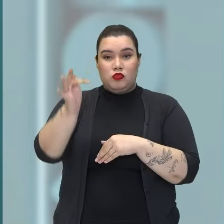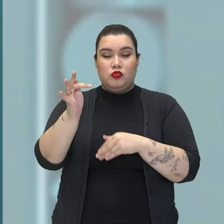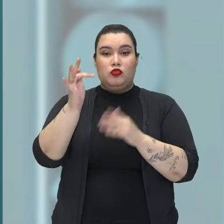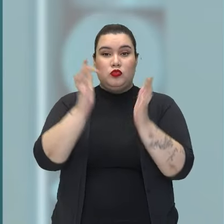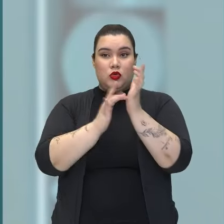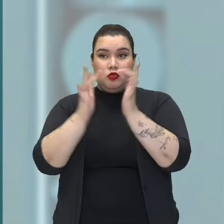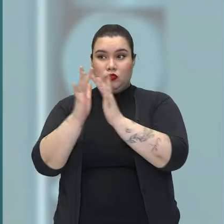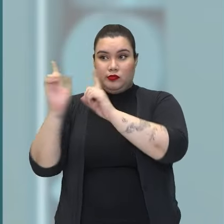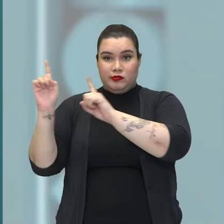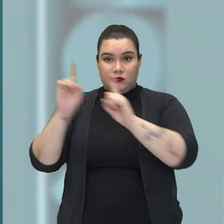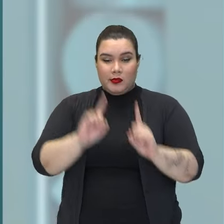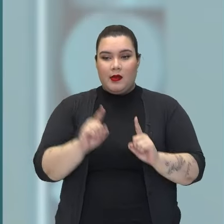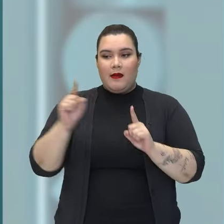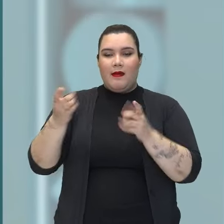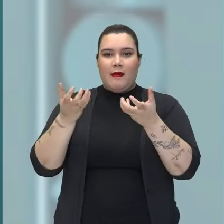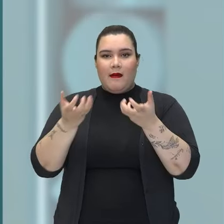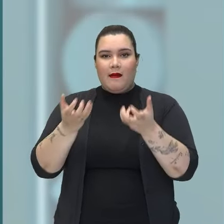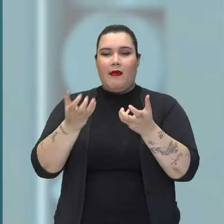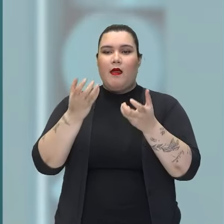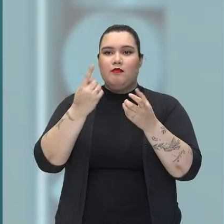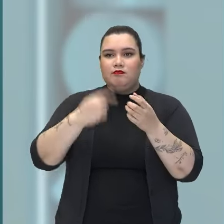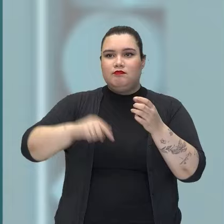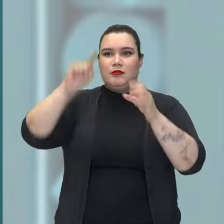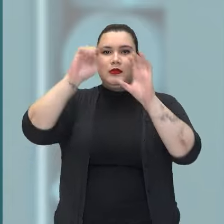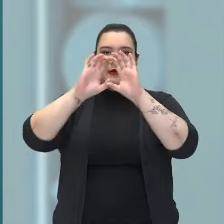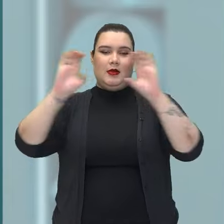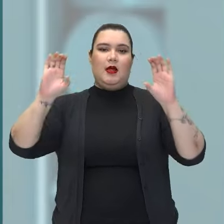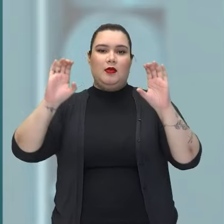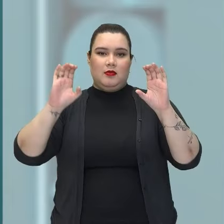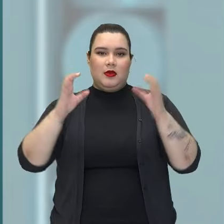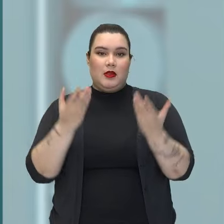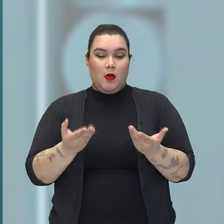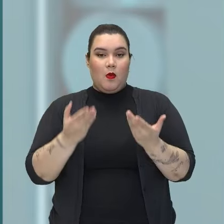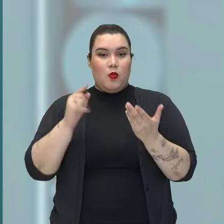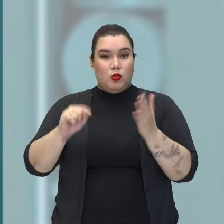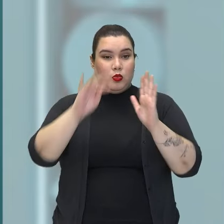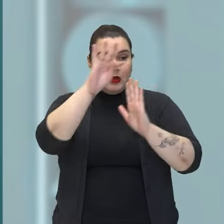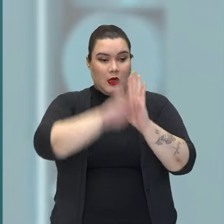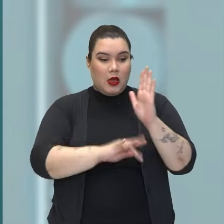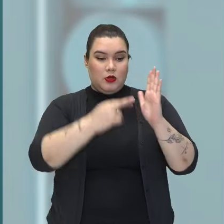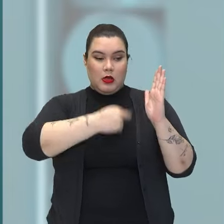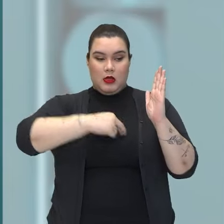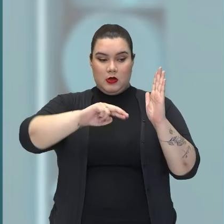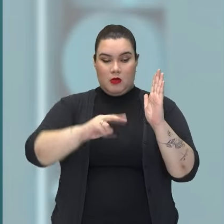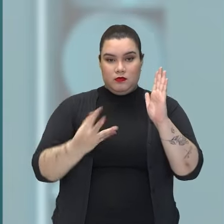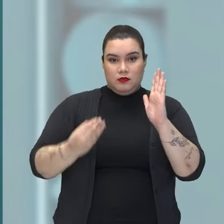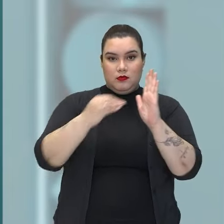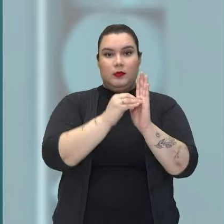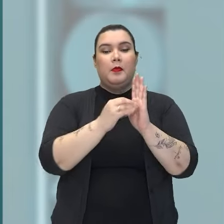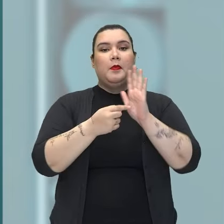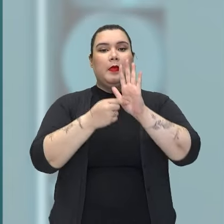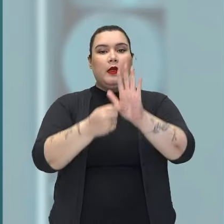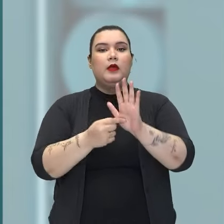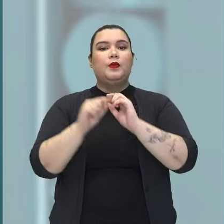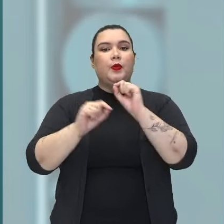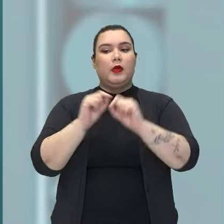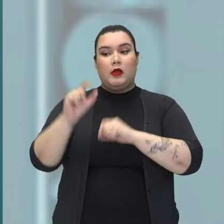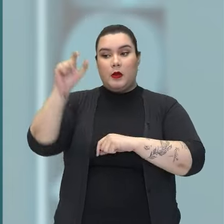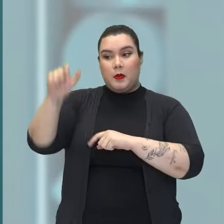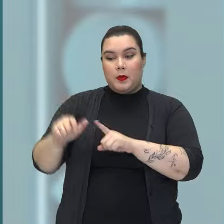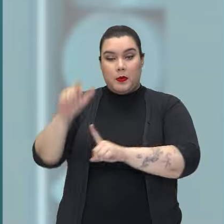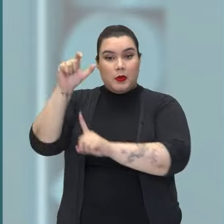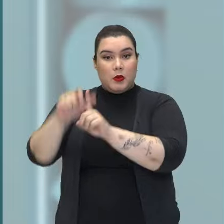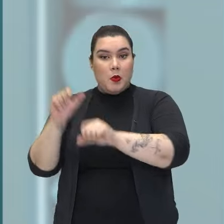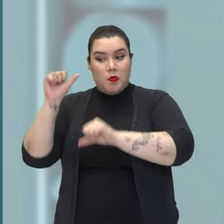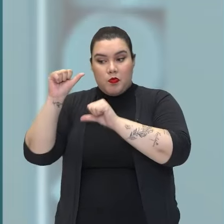seja, a questão religiosa presente, a questão dessa transformação do personagem. Eles saem e no